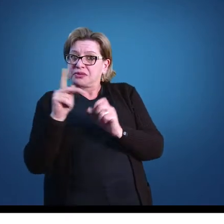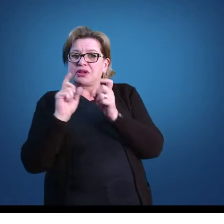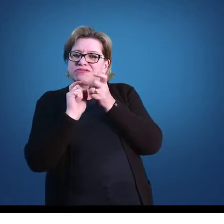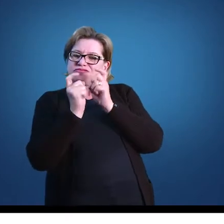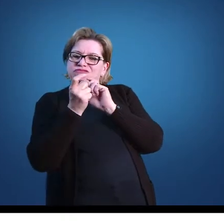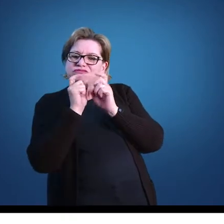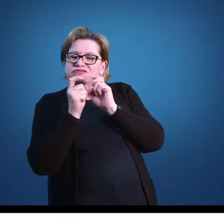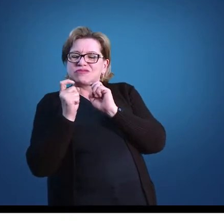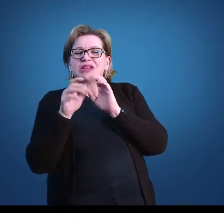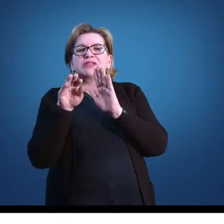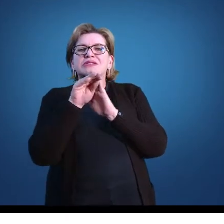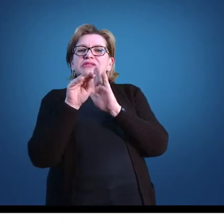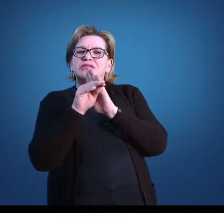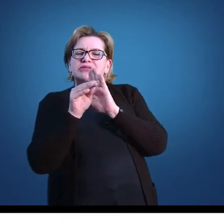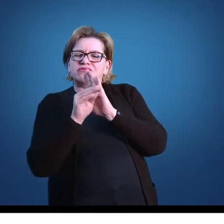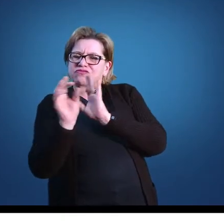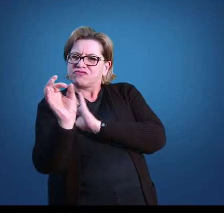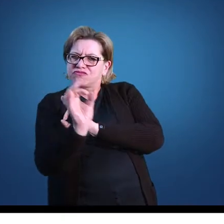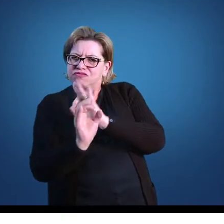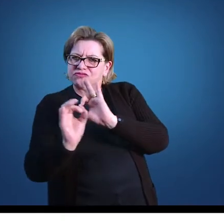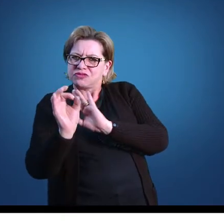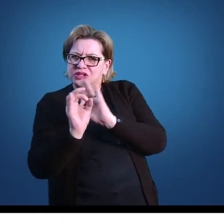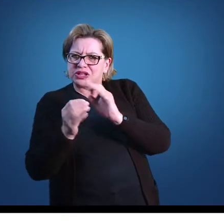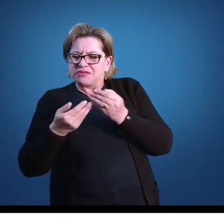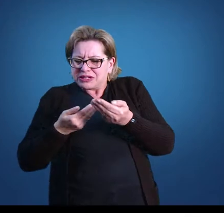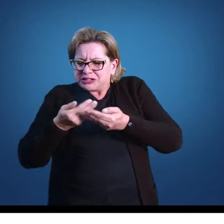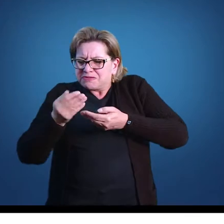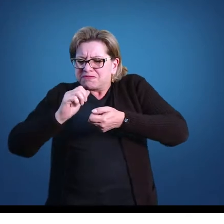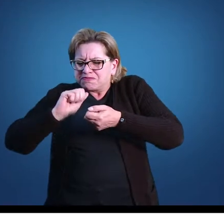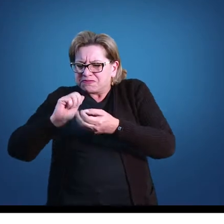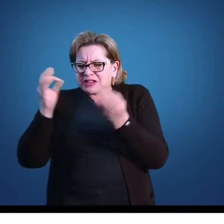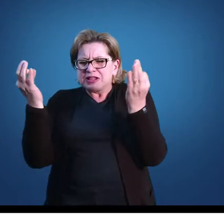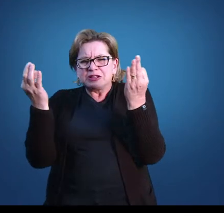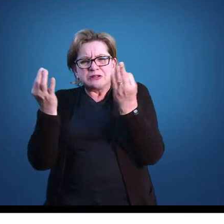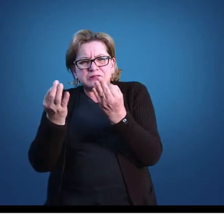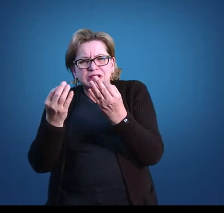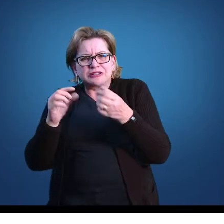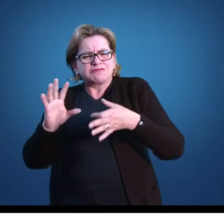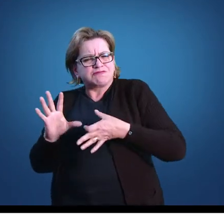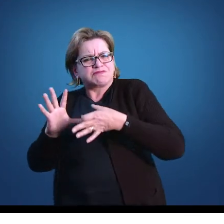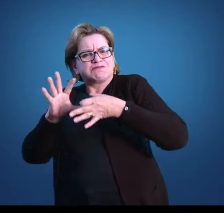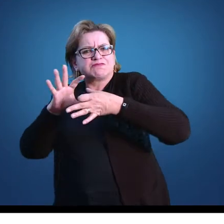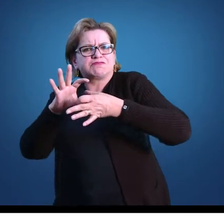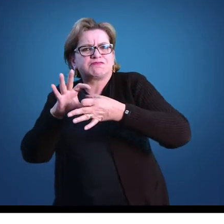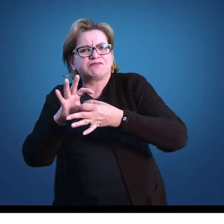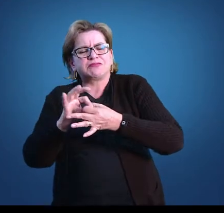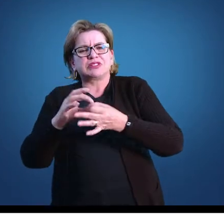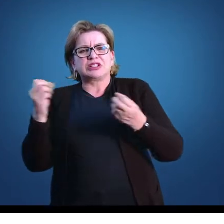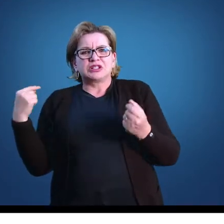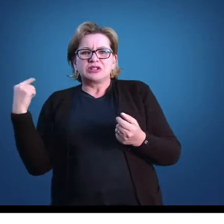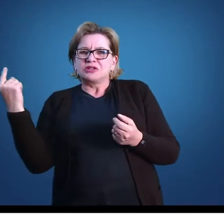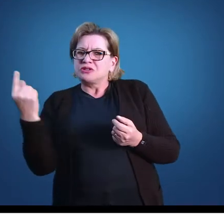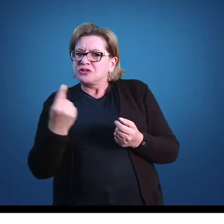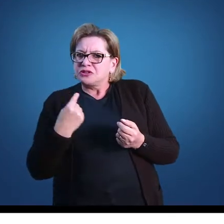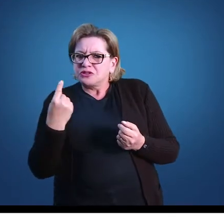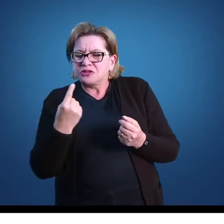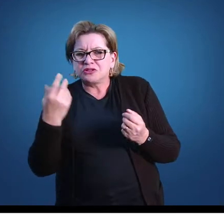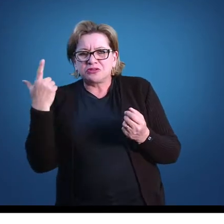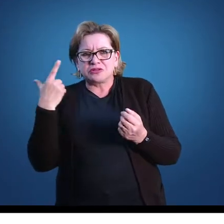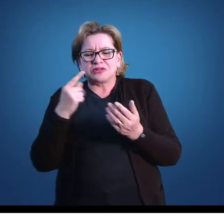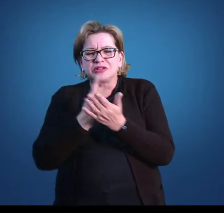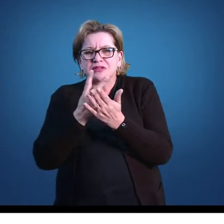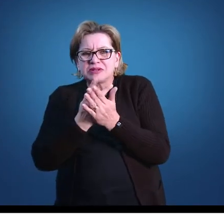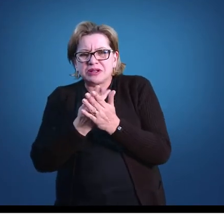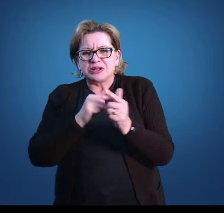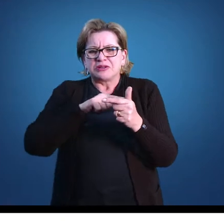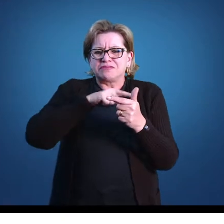que esse planejamento saia de uma maneira adequada, conjunta, e que a gente consiga dar sequência